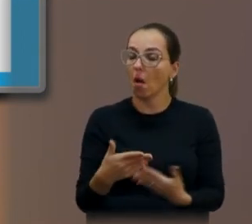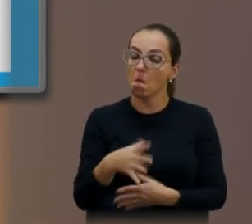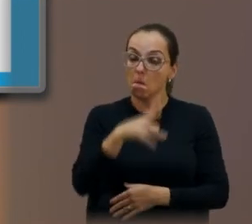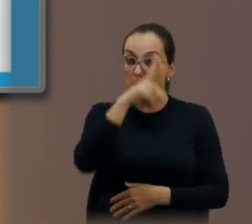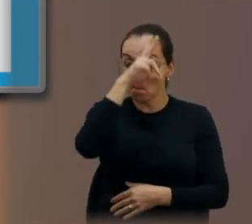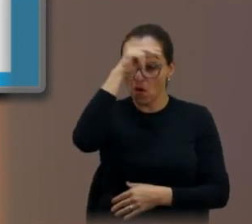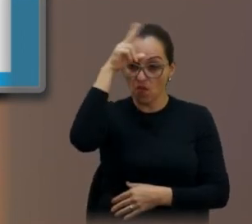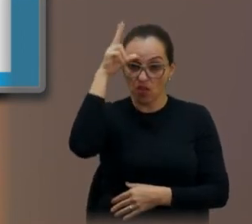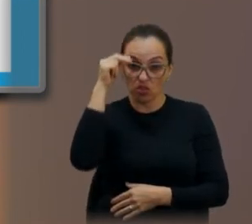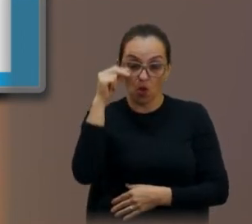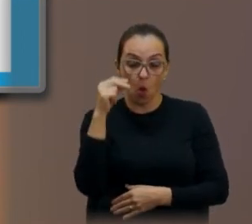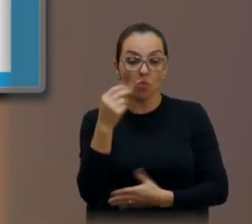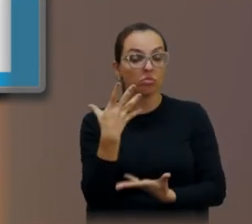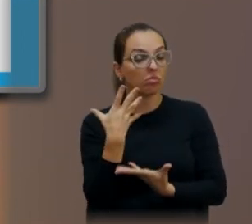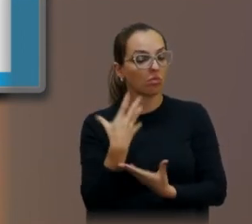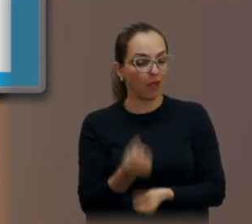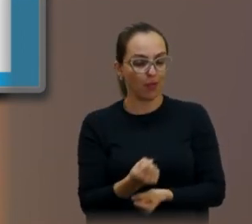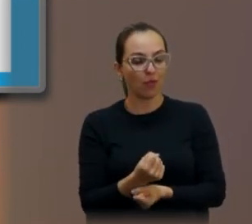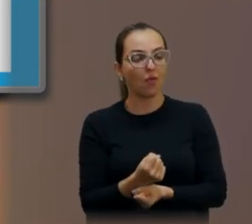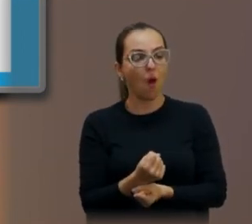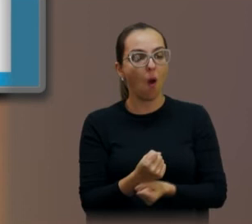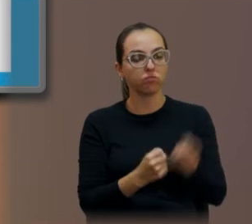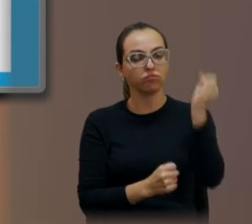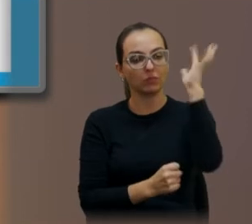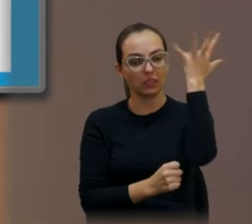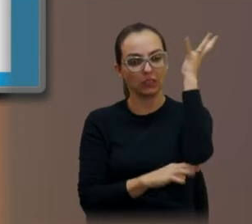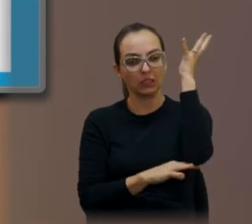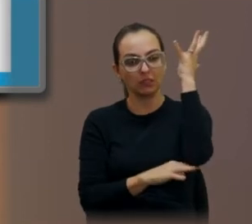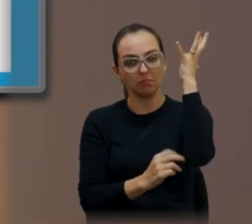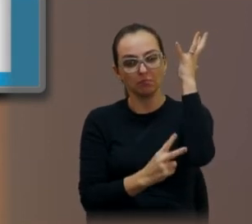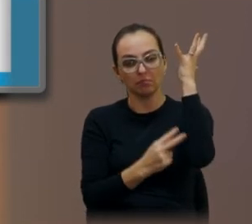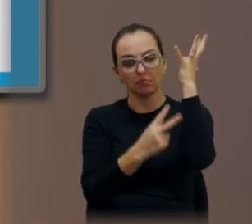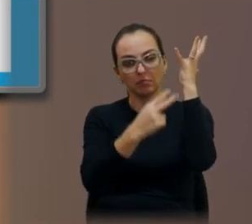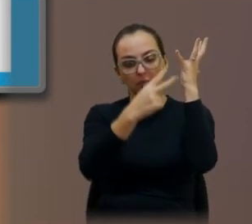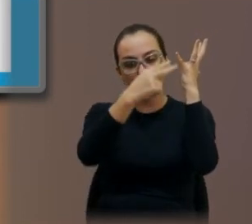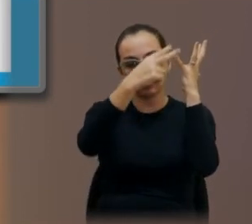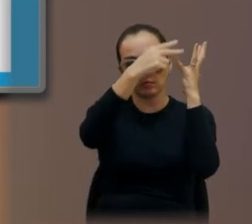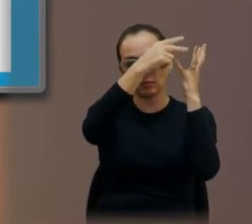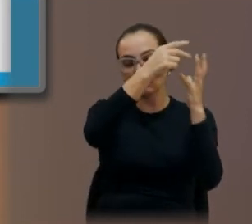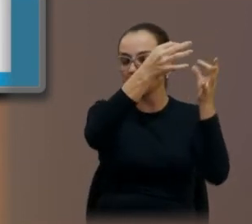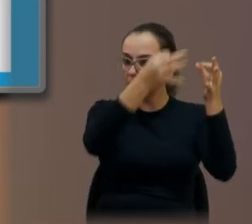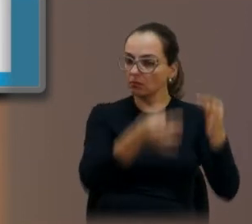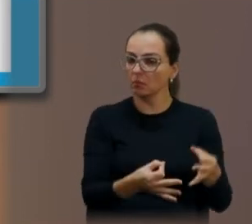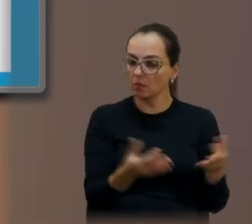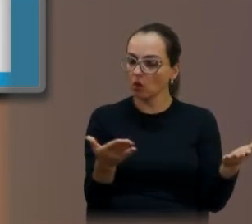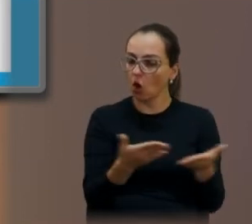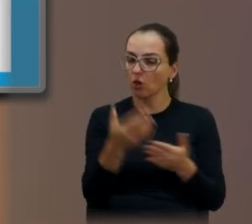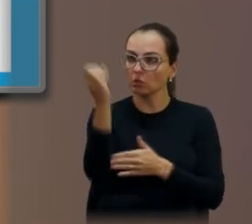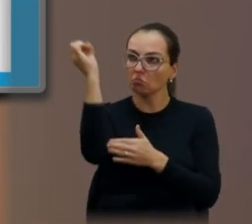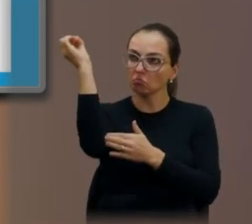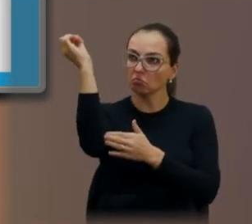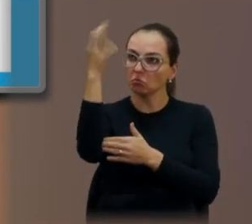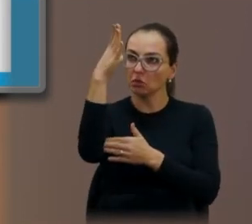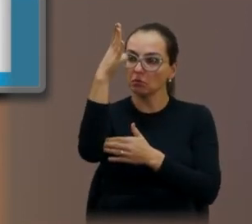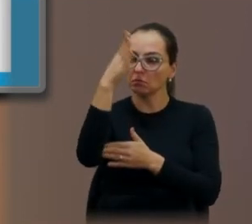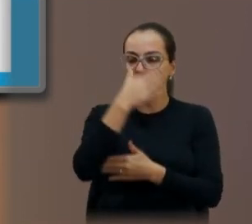nos atendeu também, foi feita toda a poda e hoje a iluminação melhorou.